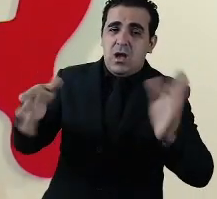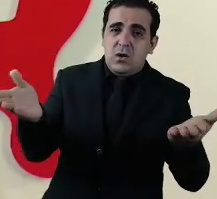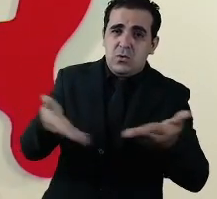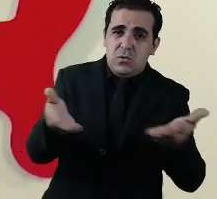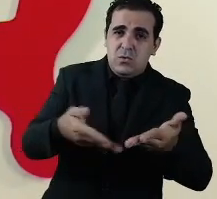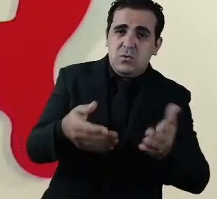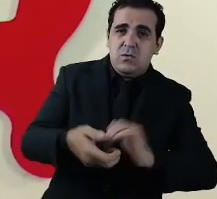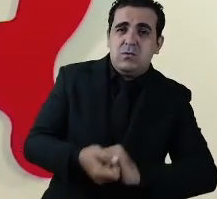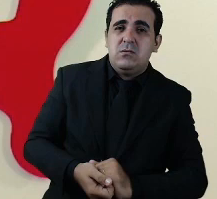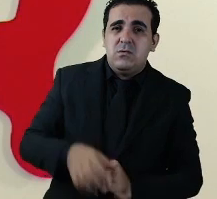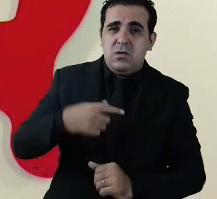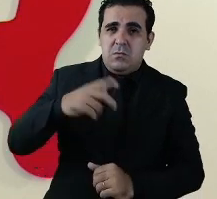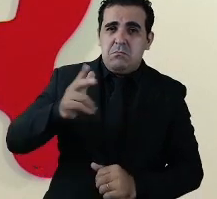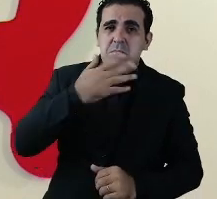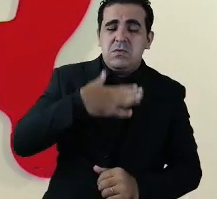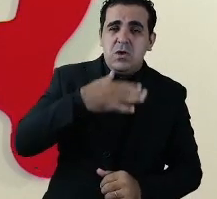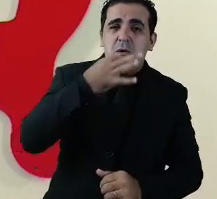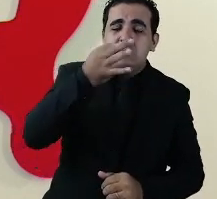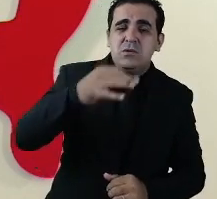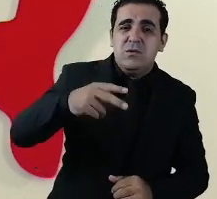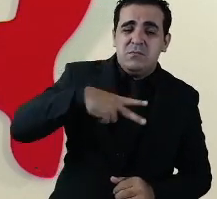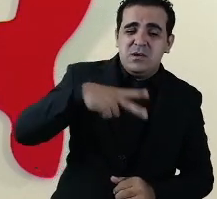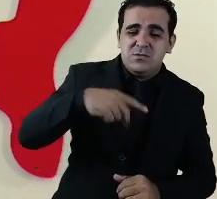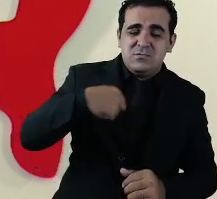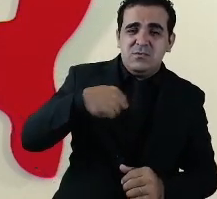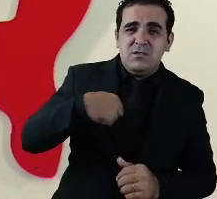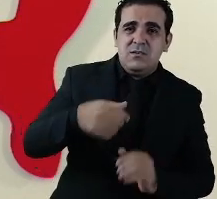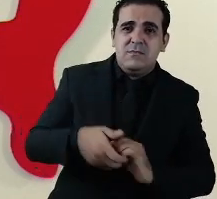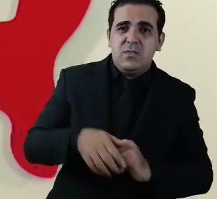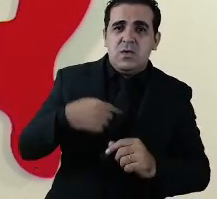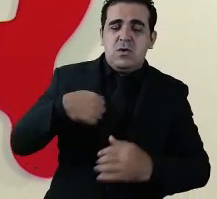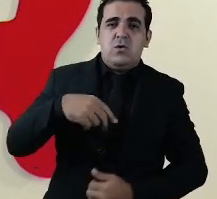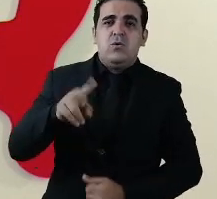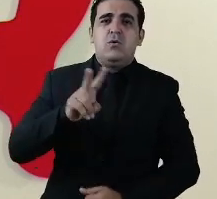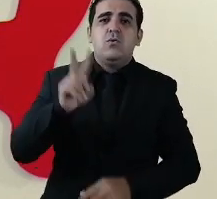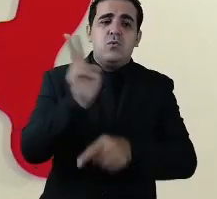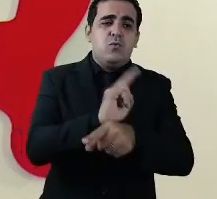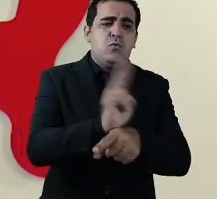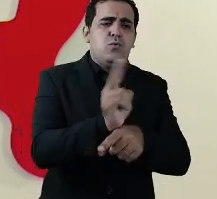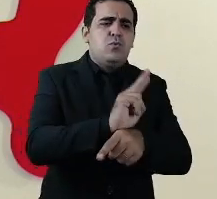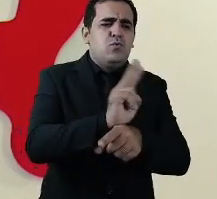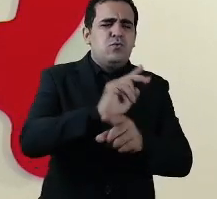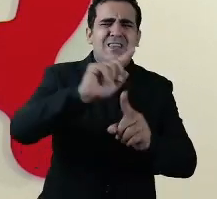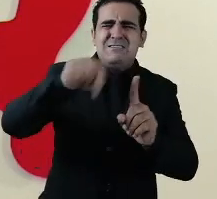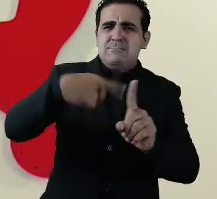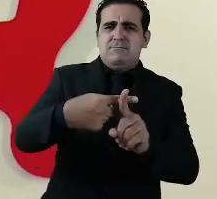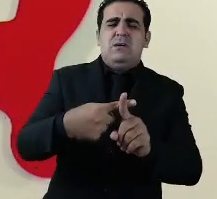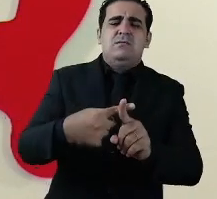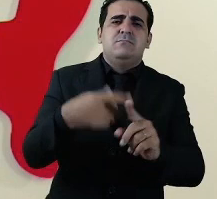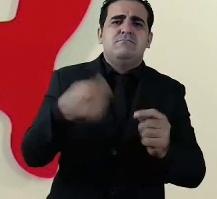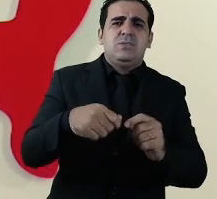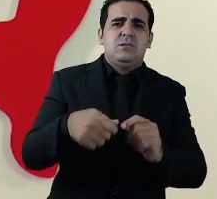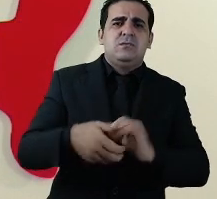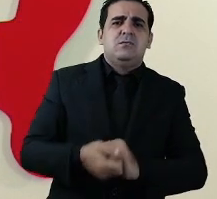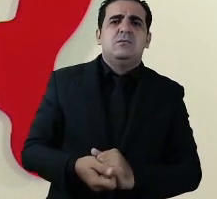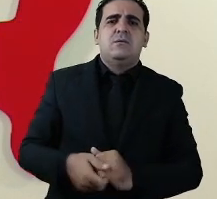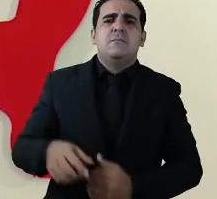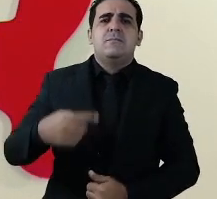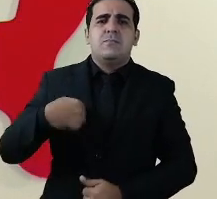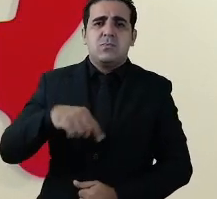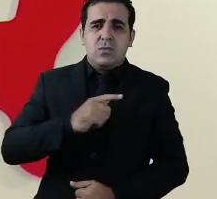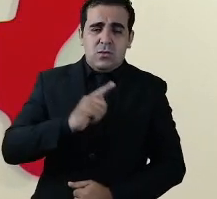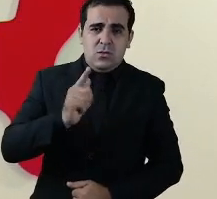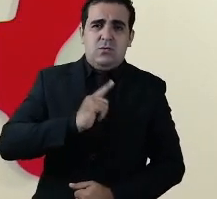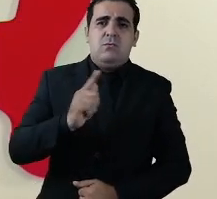ponto de vista pessoal mantenho a vigilância máxima porque sei que nós